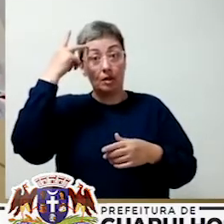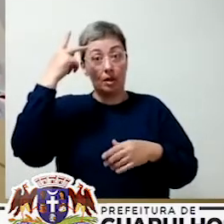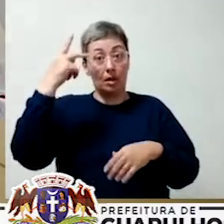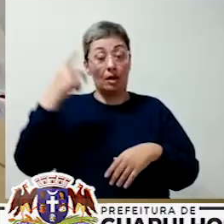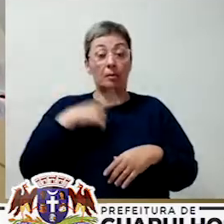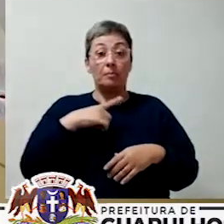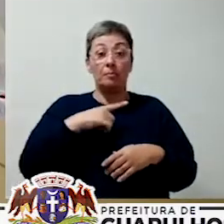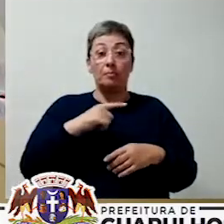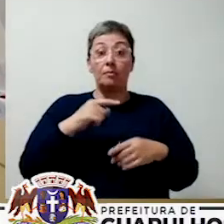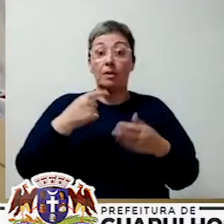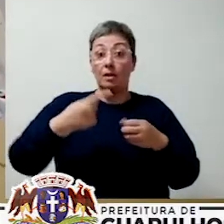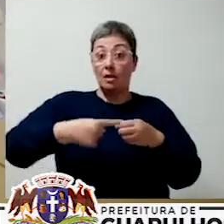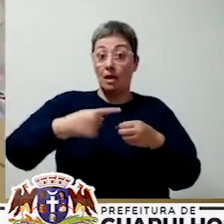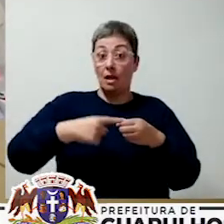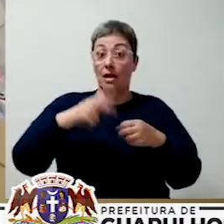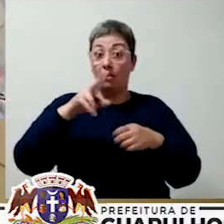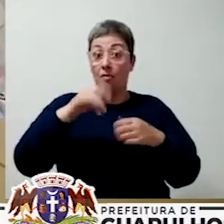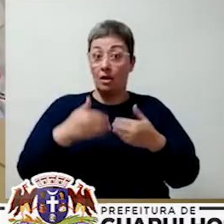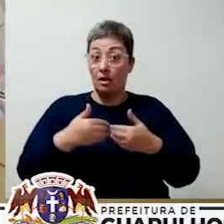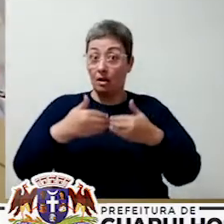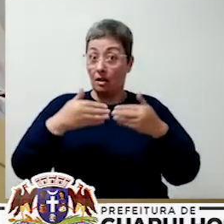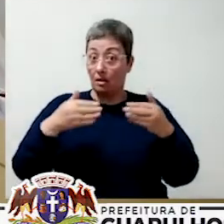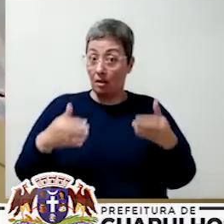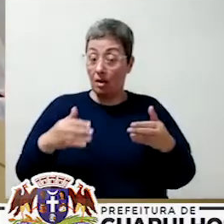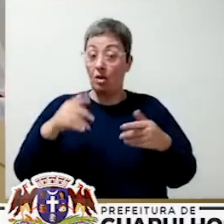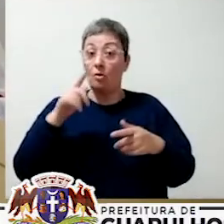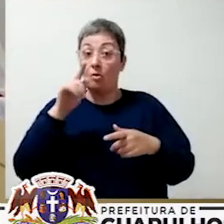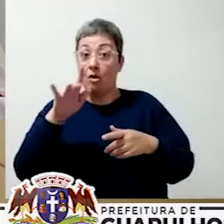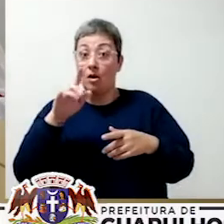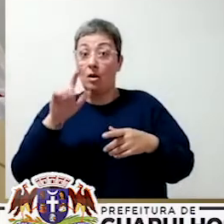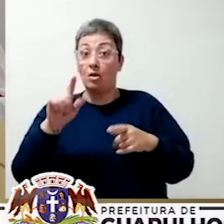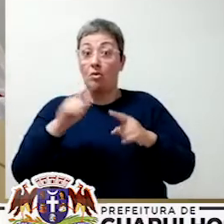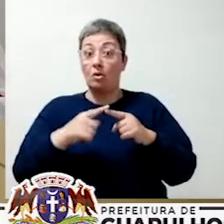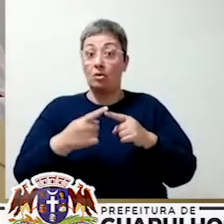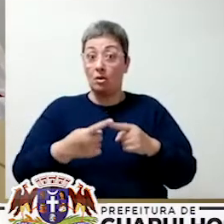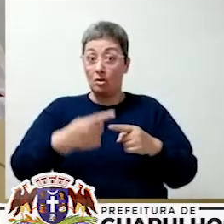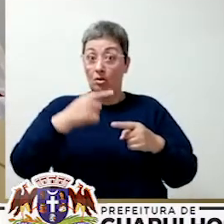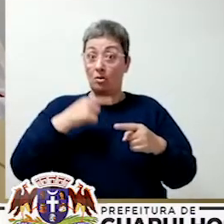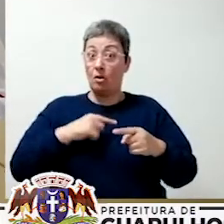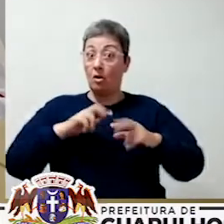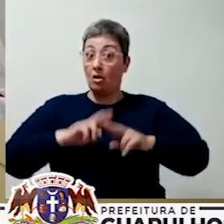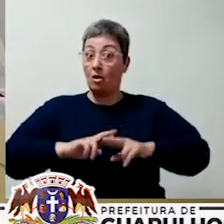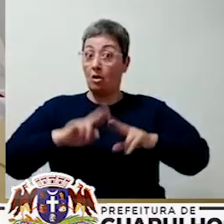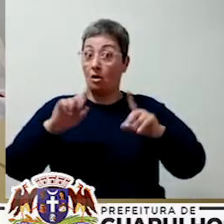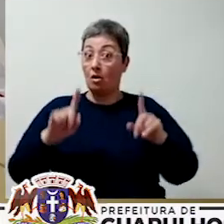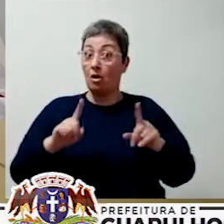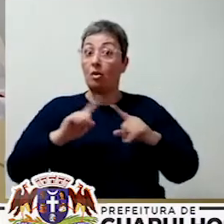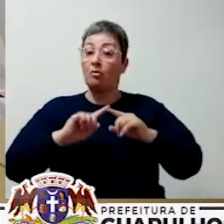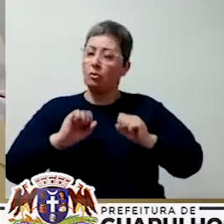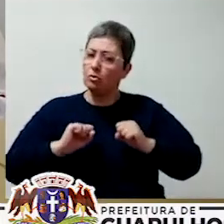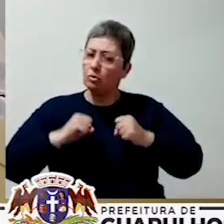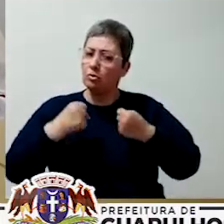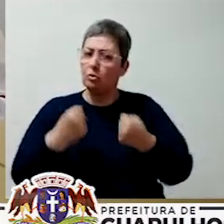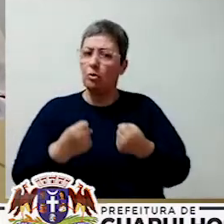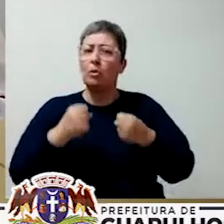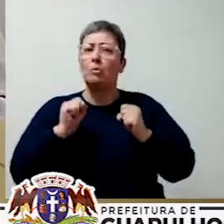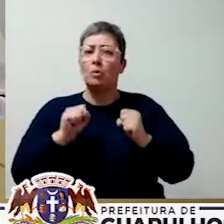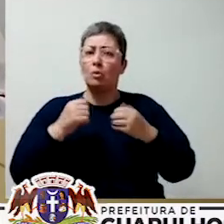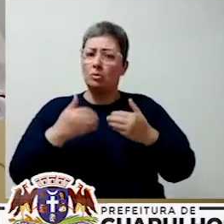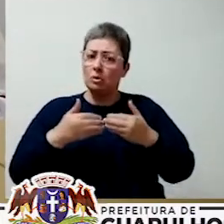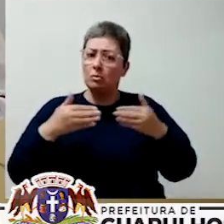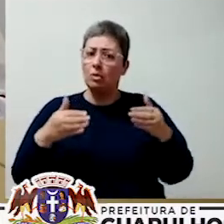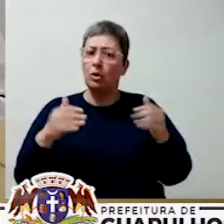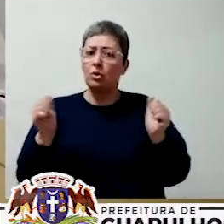Paulo, ia entrar numa flexibilização. Guarulhos estava numa fase diferente e nós fizemos todo um esforço para poder abrir